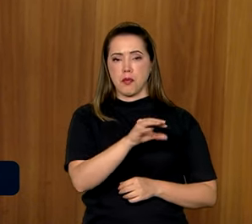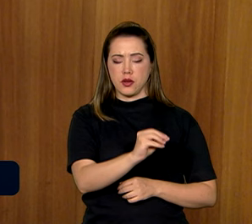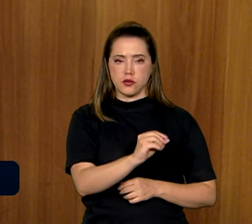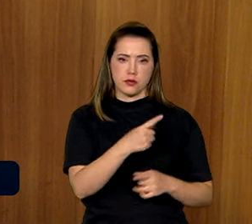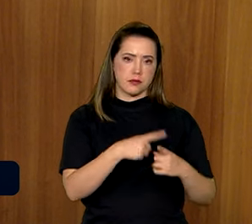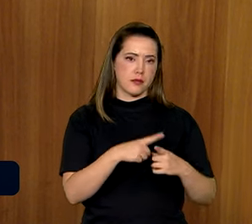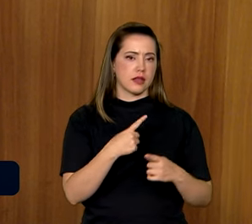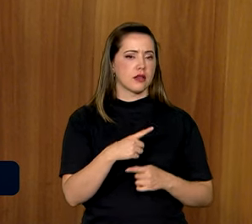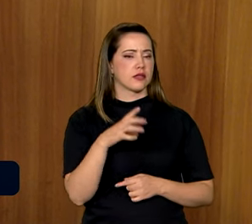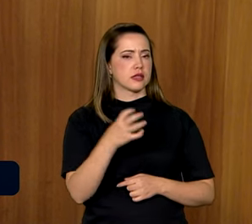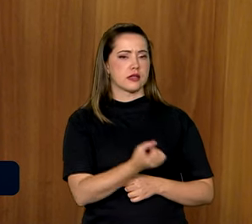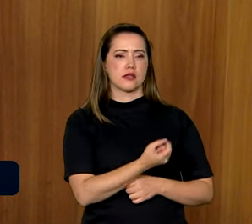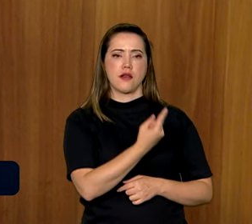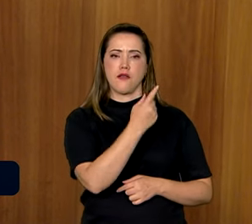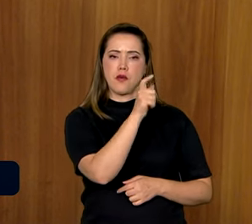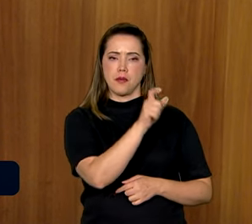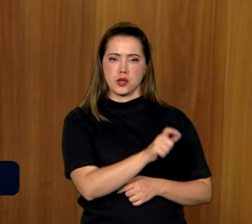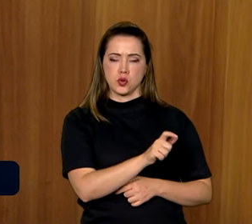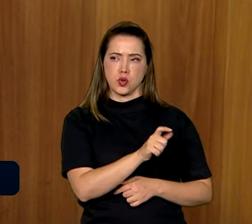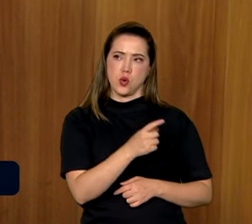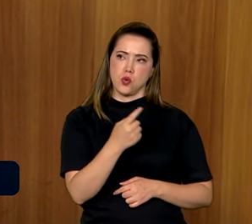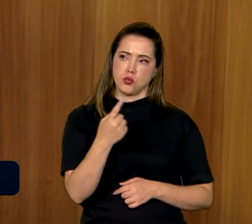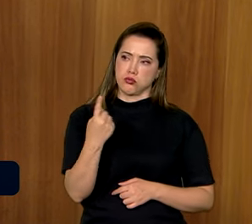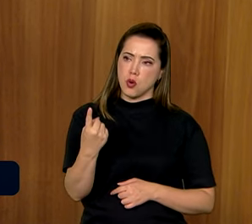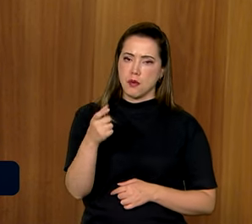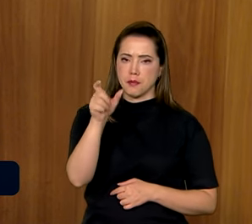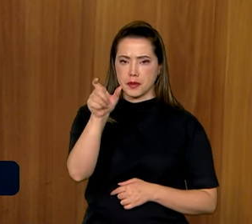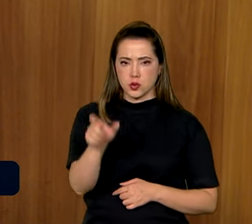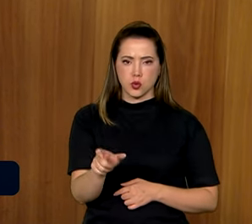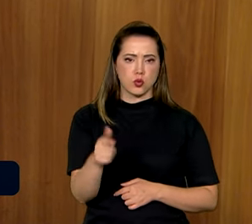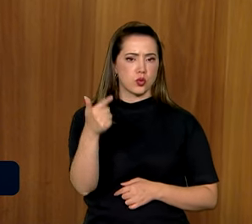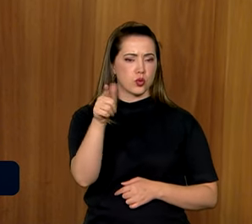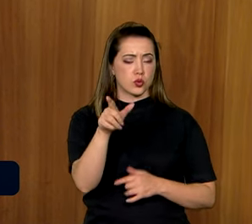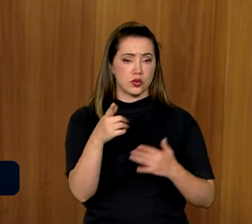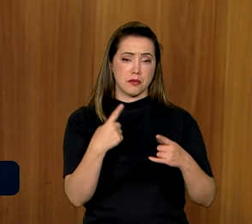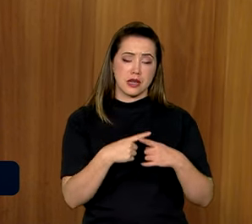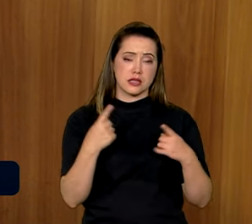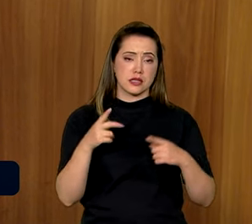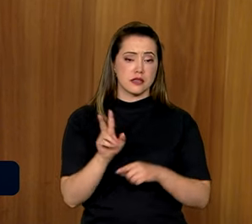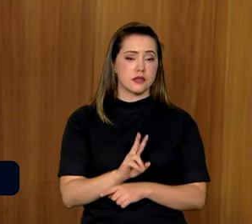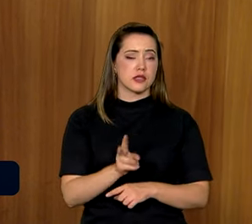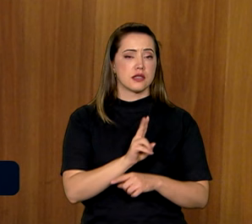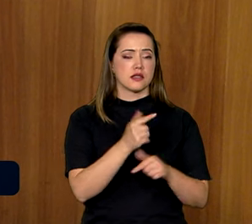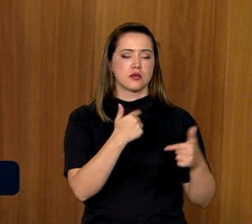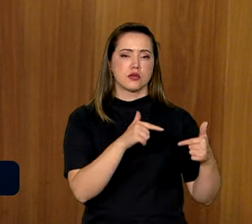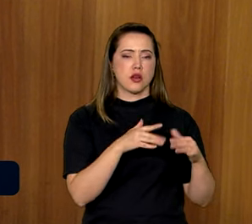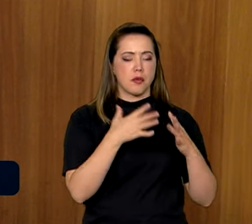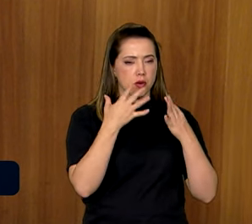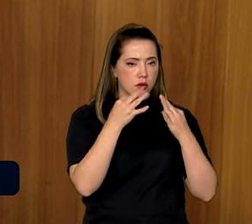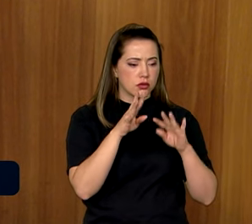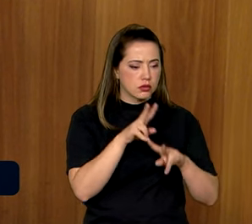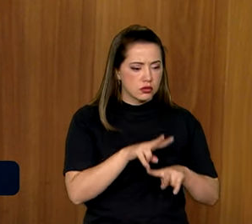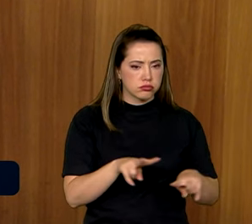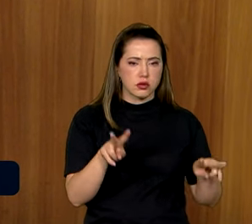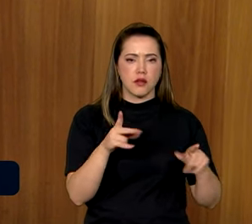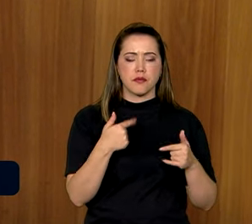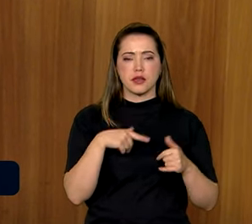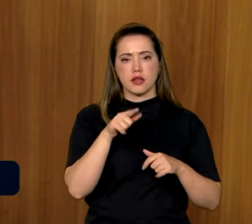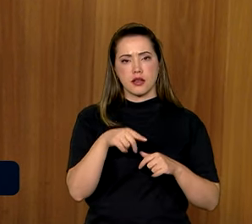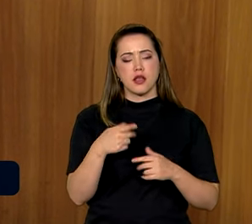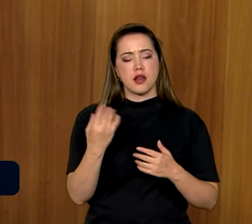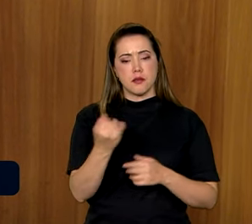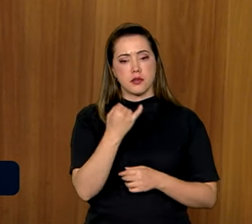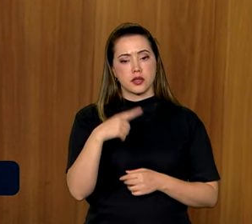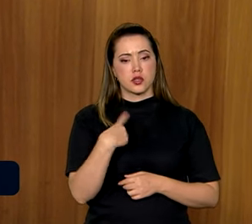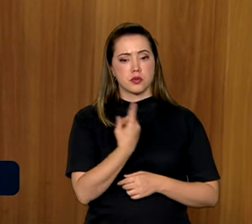trabalhador, geralmente uma trabalhadora, só que essa ação é feita pela inspeção do trabalho com toda a atenção, com todo afinco, e ela vale para a gente o mesmo